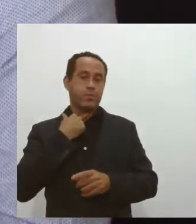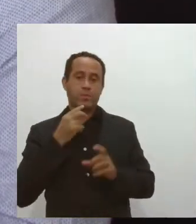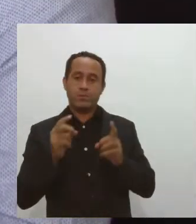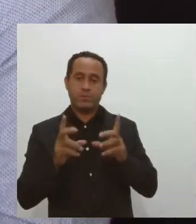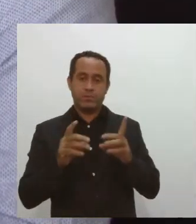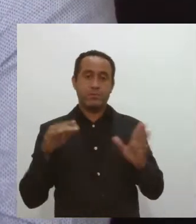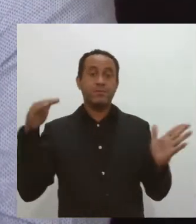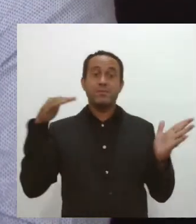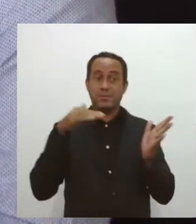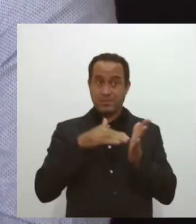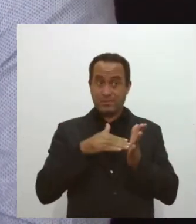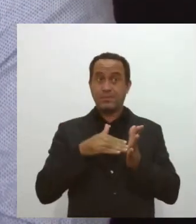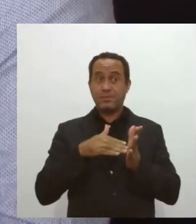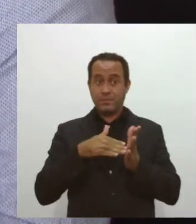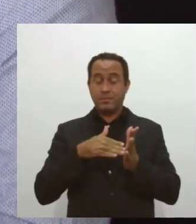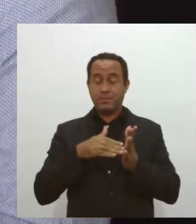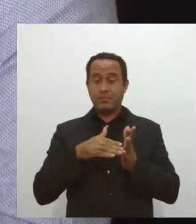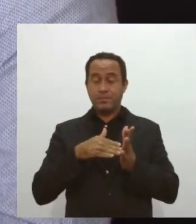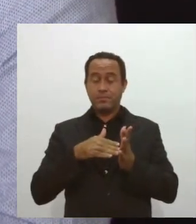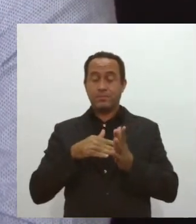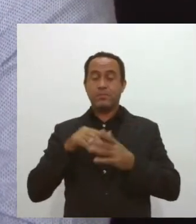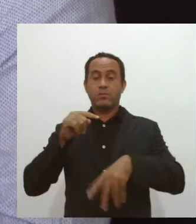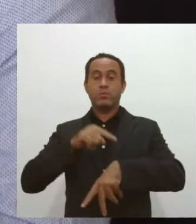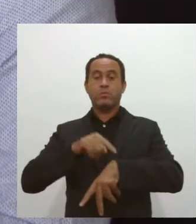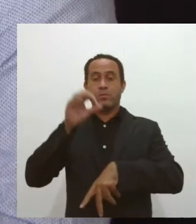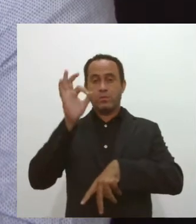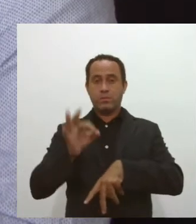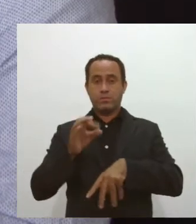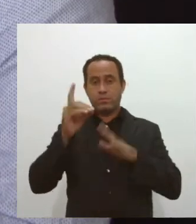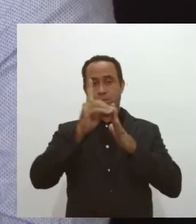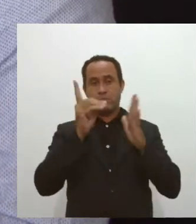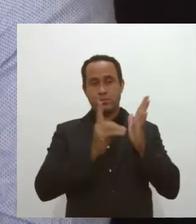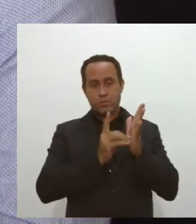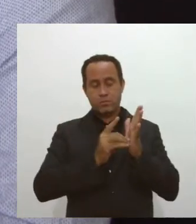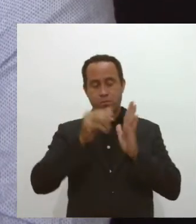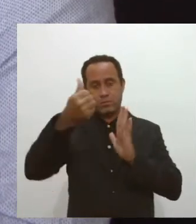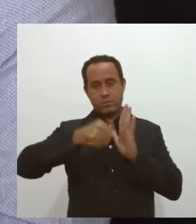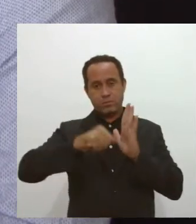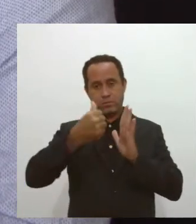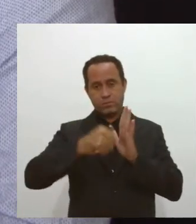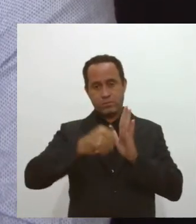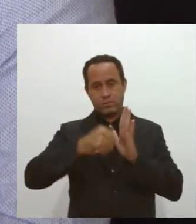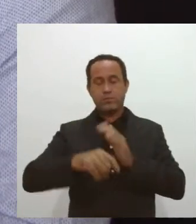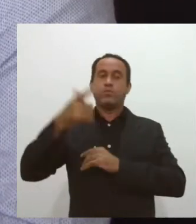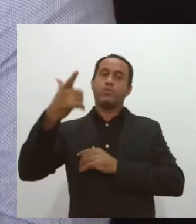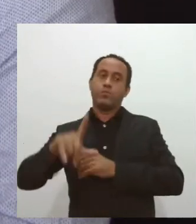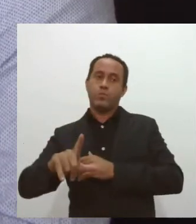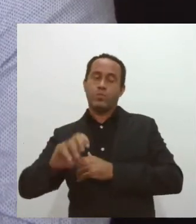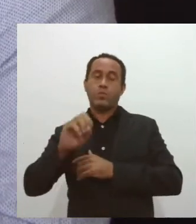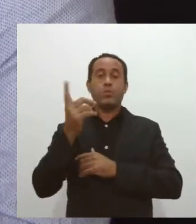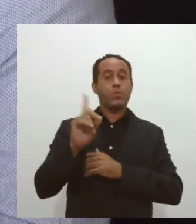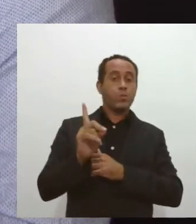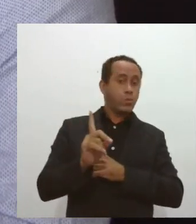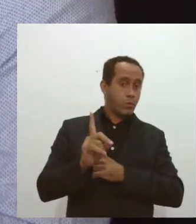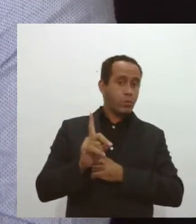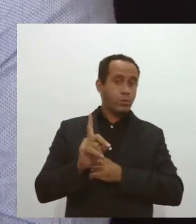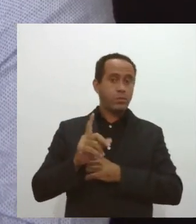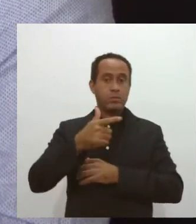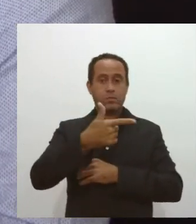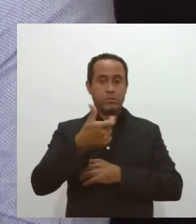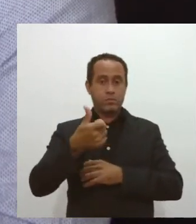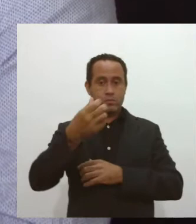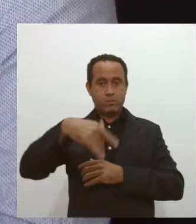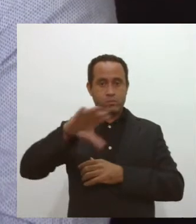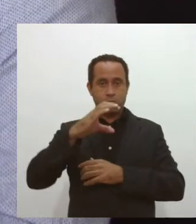até a vigência dos decretos que, repita-se, estão vigentes até o dia 21 de